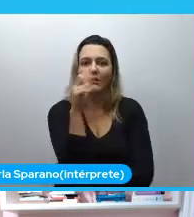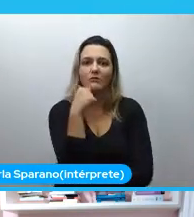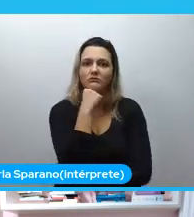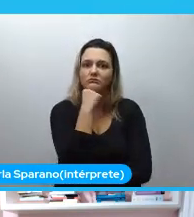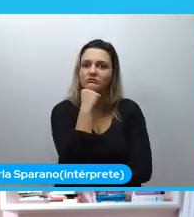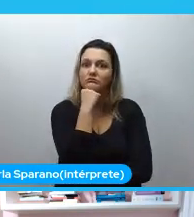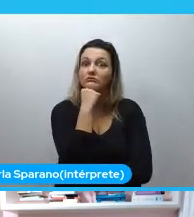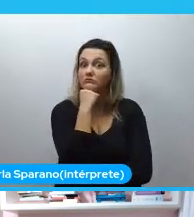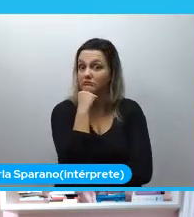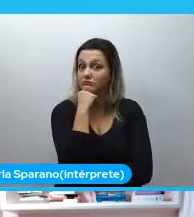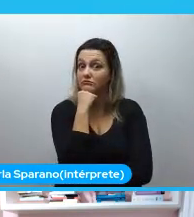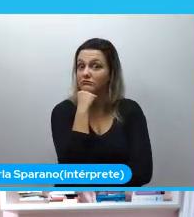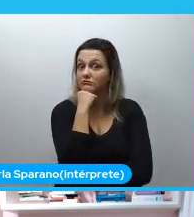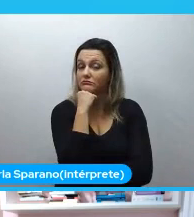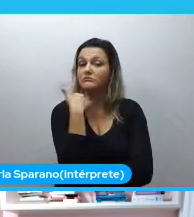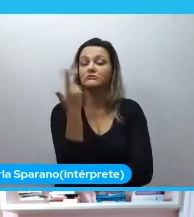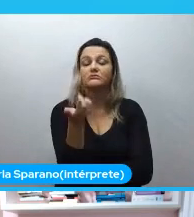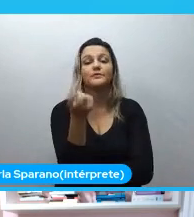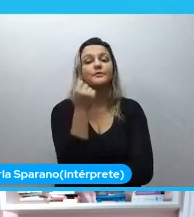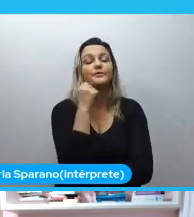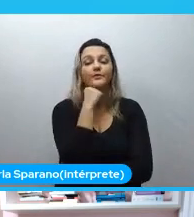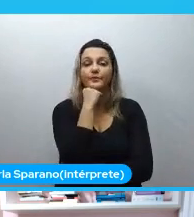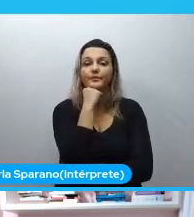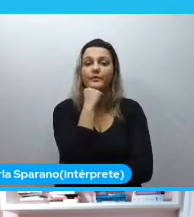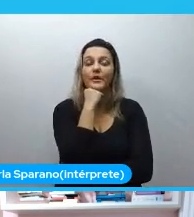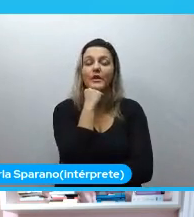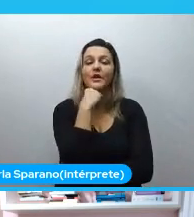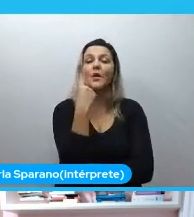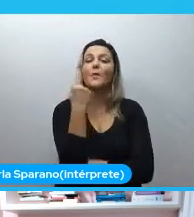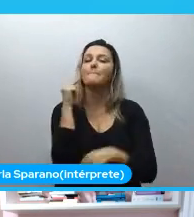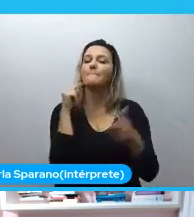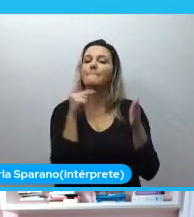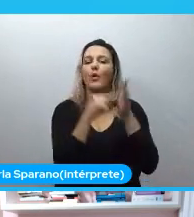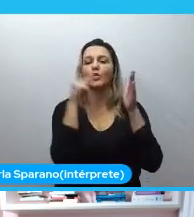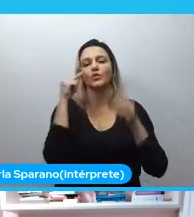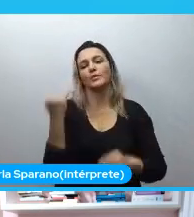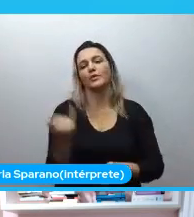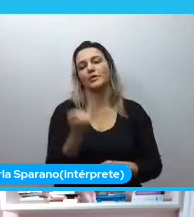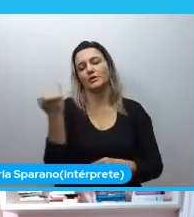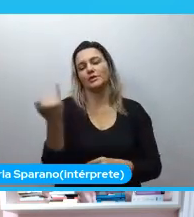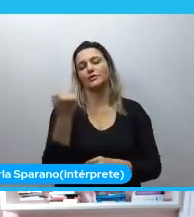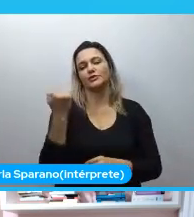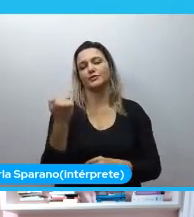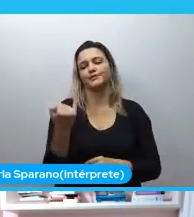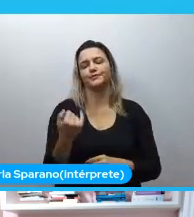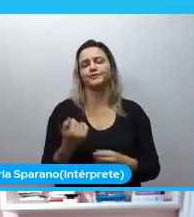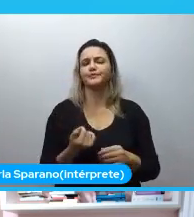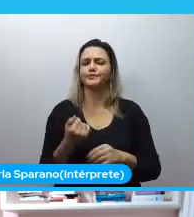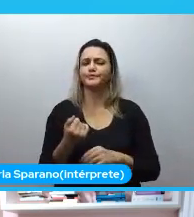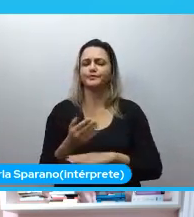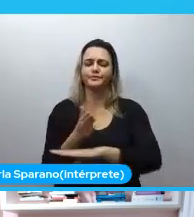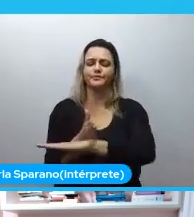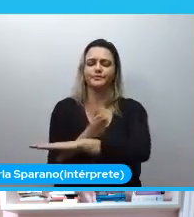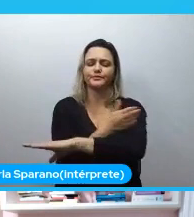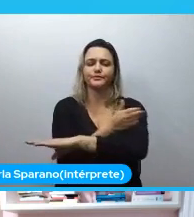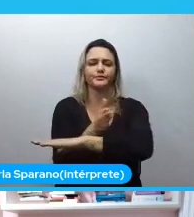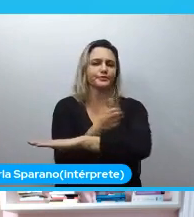E aí, eu acho que vem um ponto muito importante dessa época. Que é